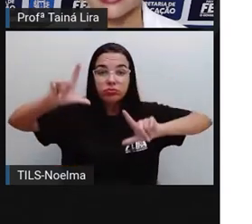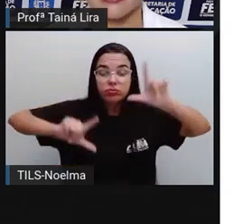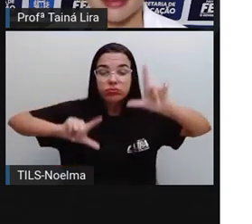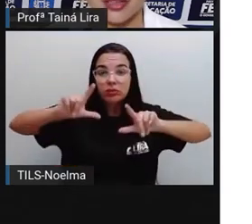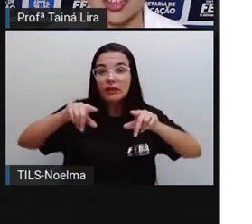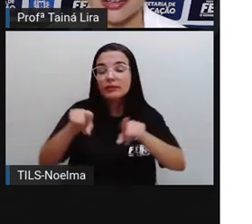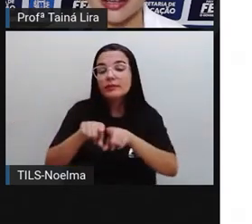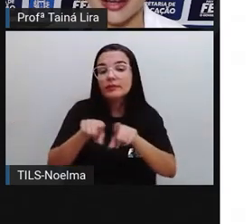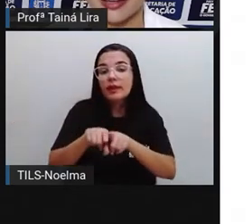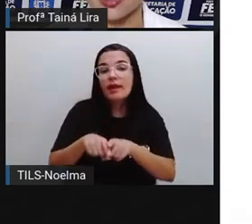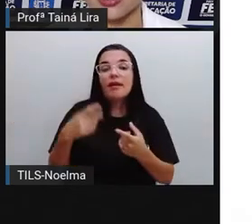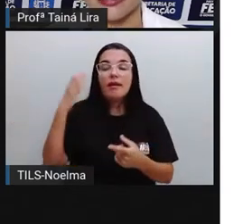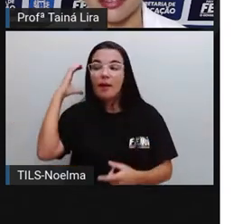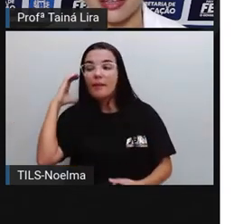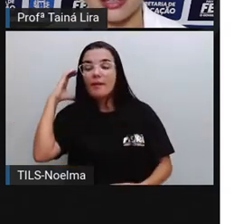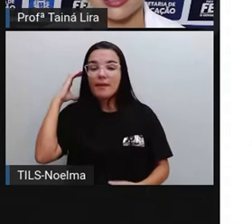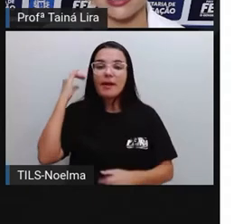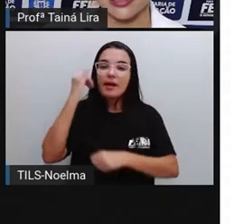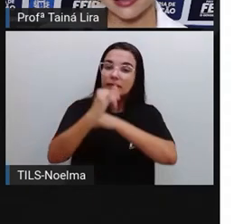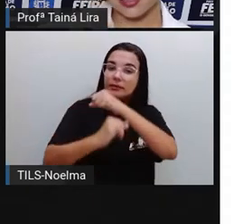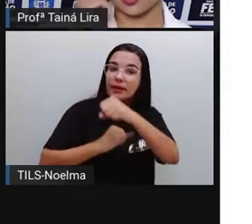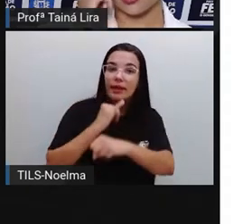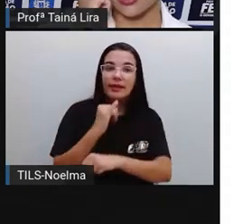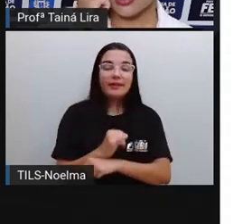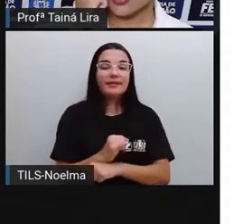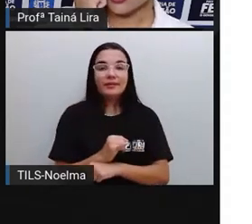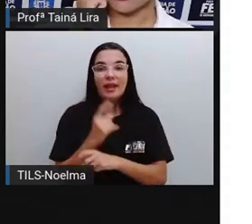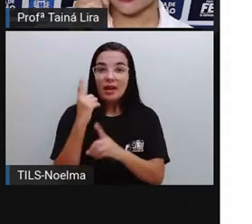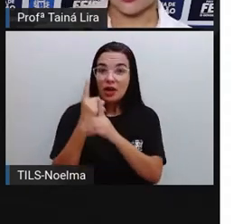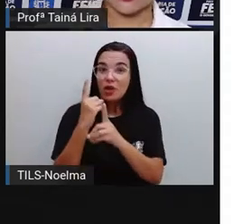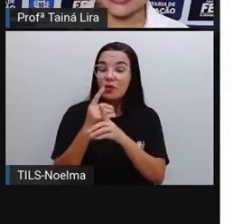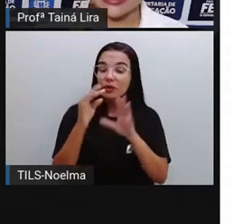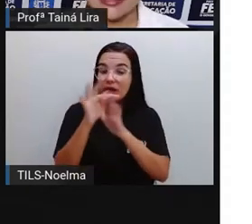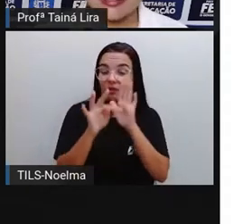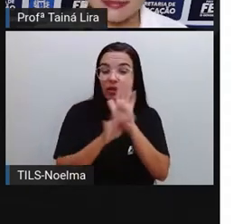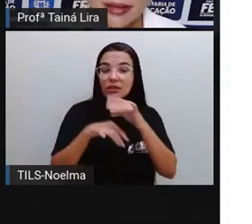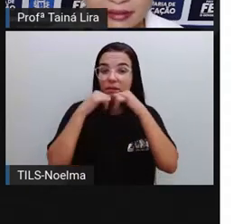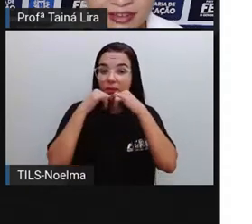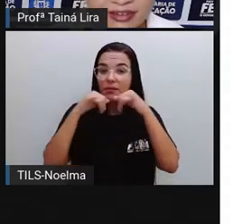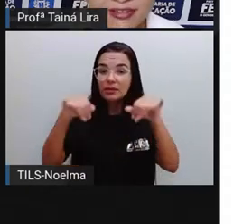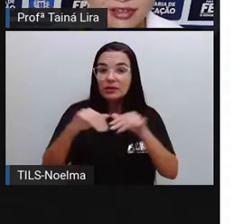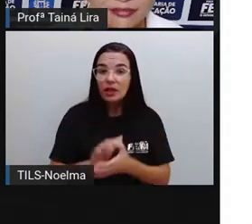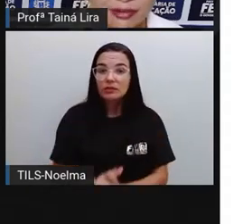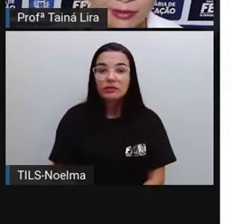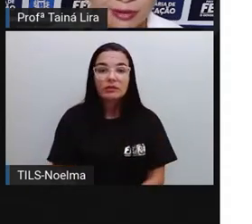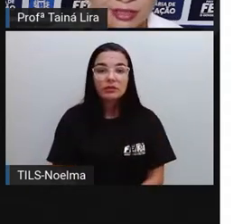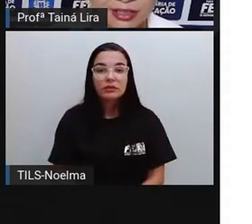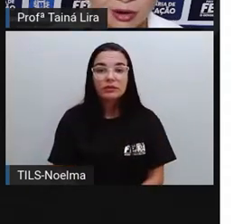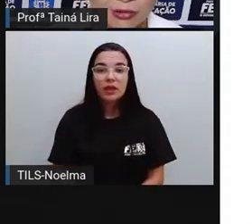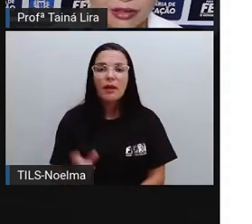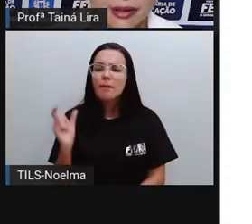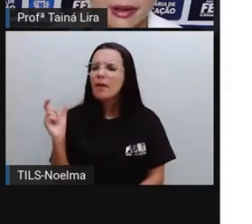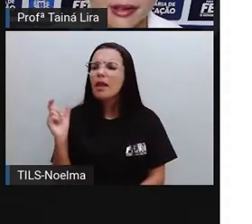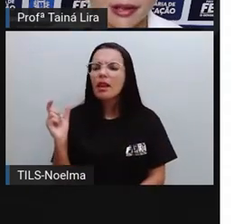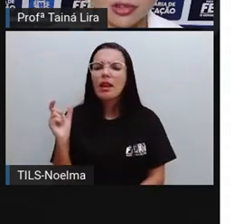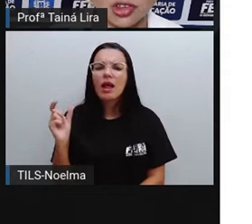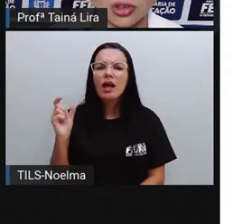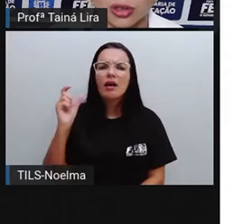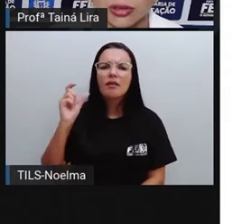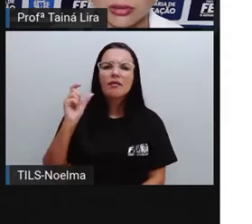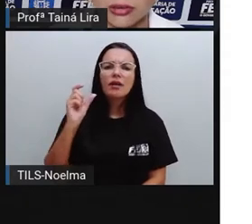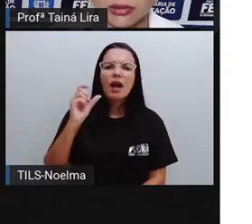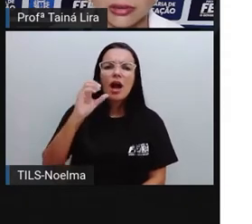na mídia, né? Rádio, TV e internet. O Pró, essa palavrinha que a senhora falou aqui, ó, o que é